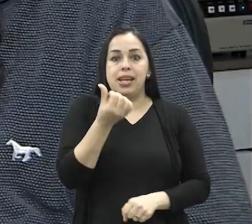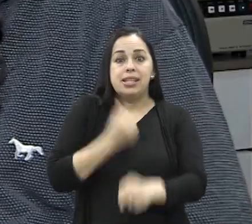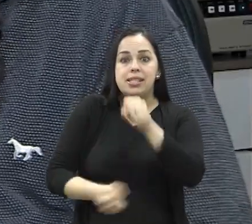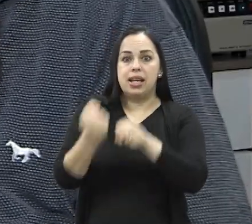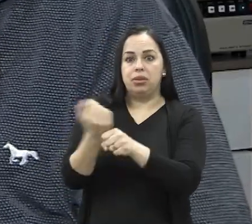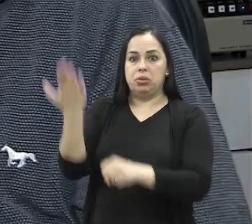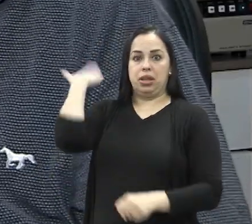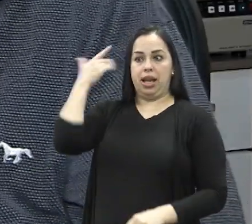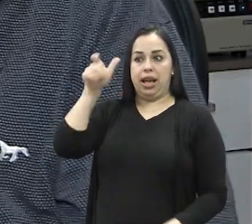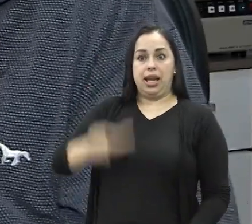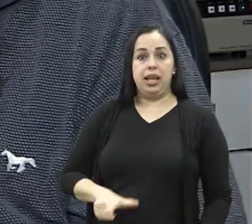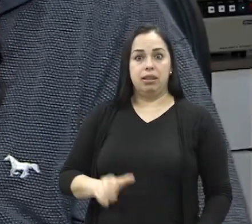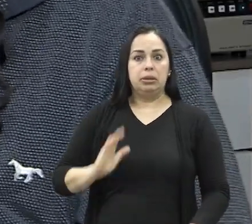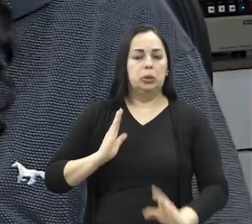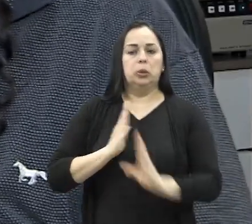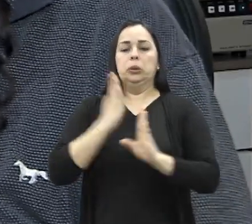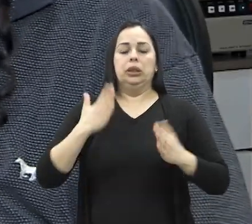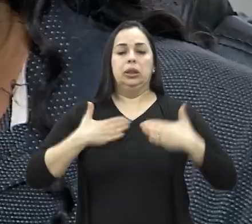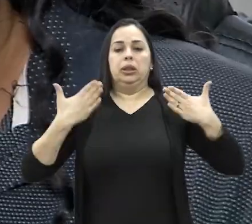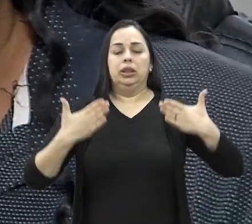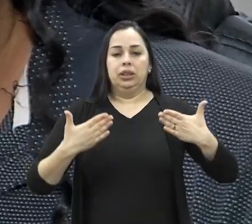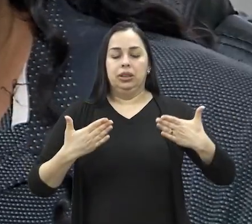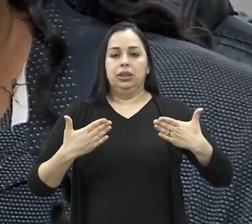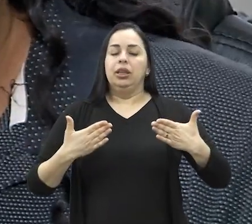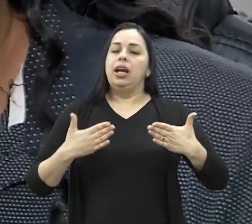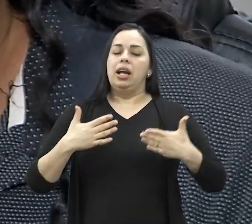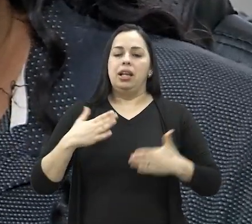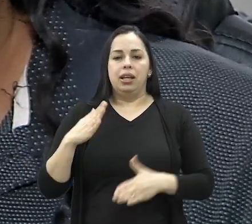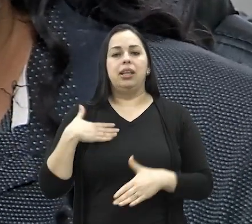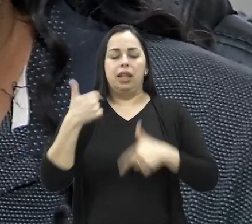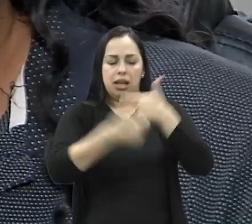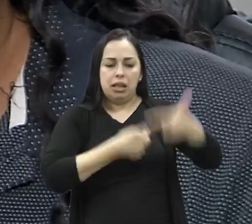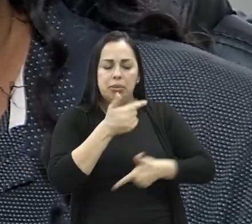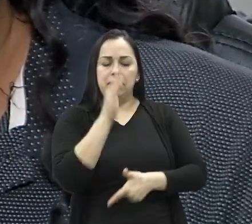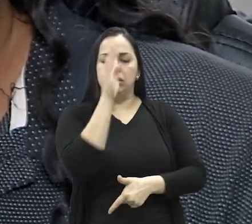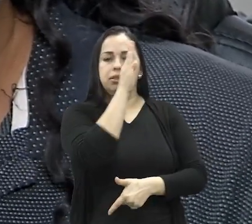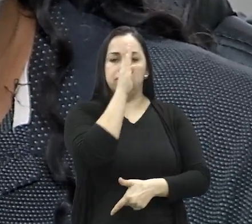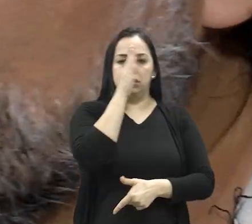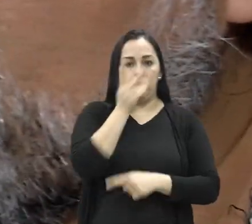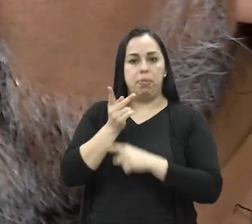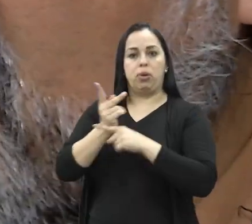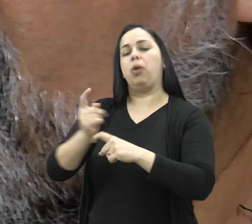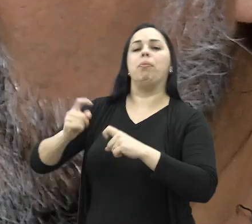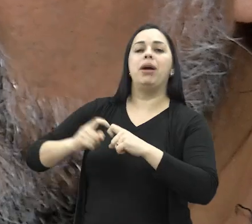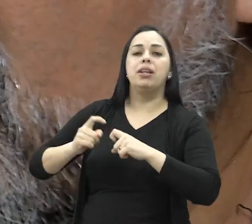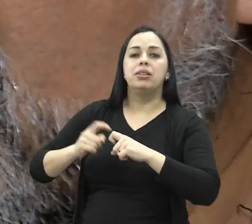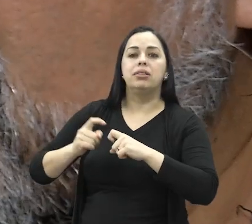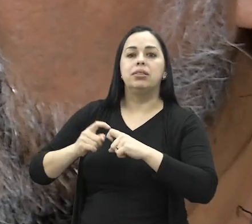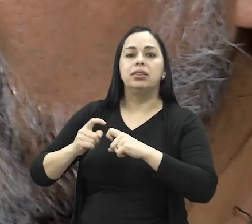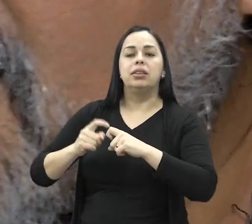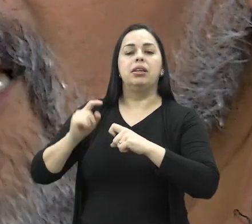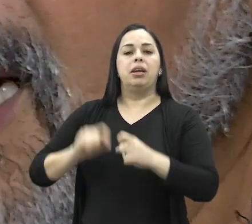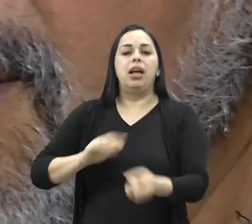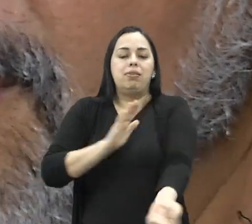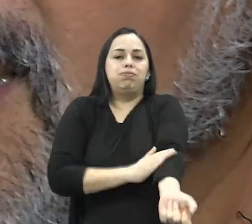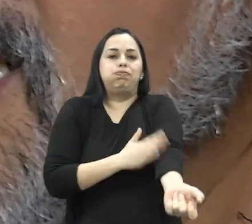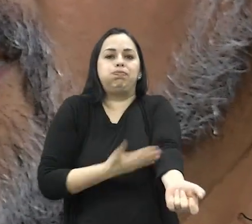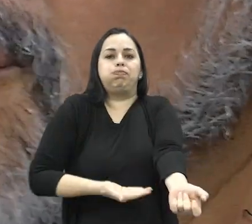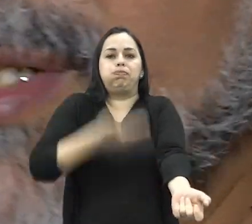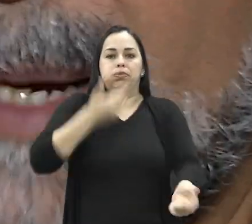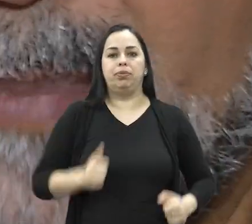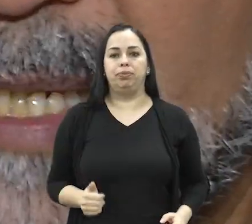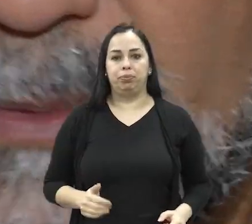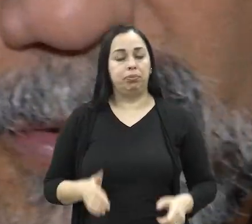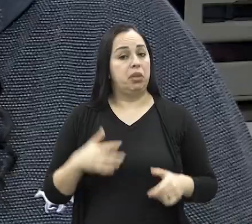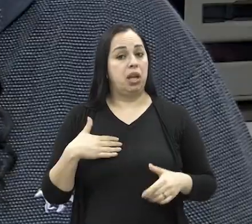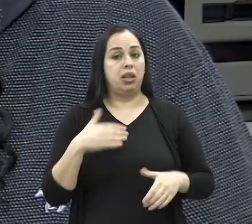Seis anos atrás, a Nibol levou um susto. Estava no trabalho quando se sentiu mal. Ao procurar um médico, foi diagnosticado